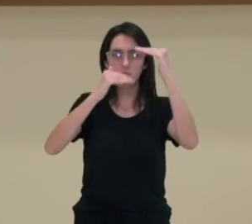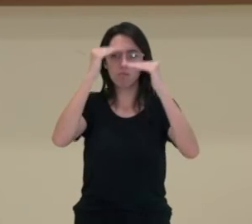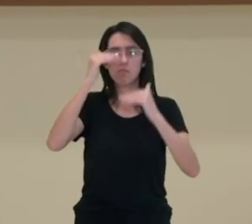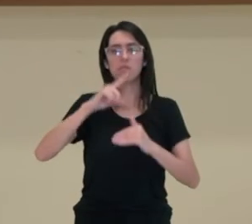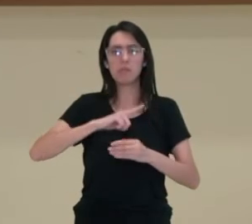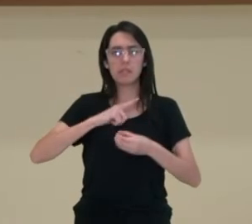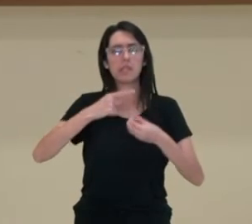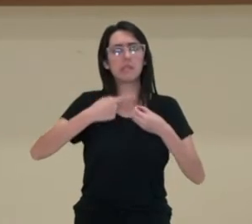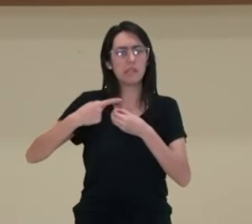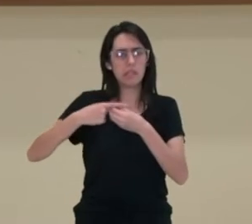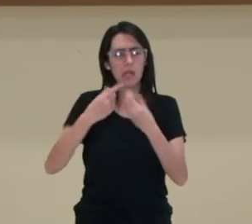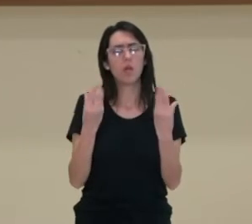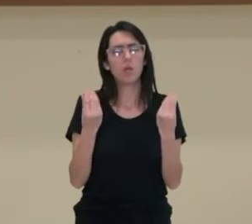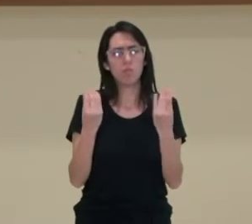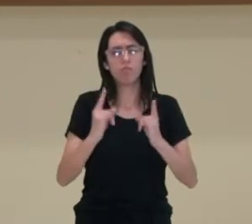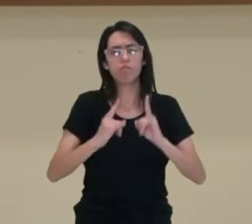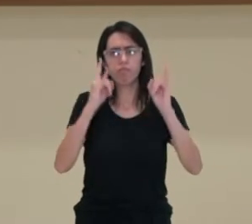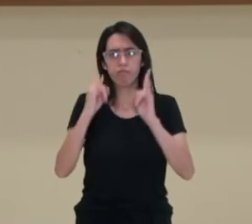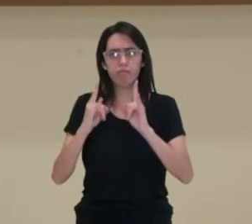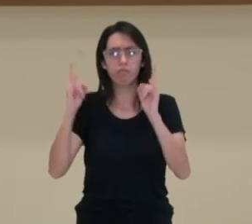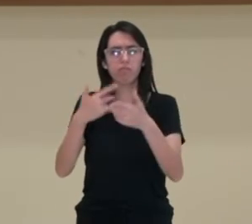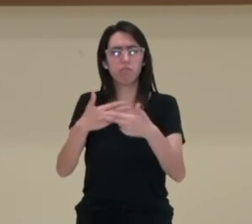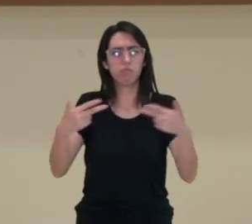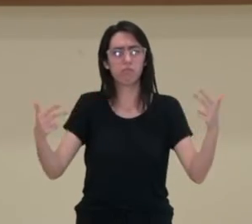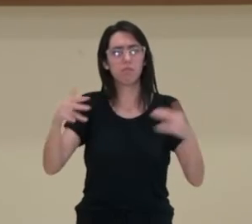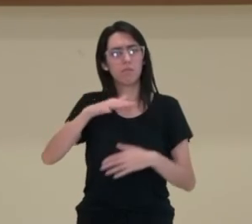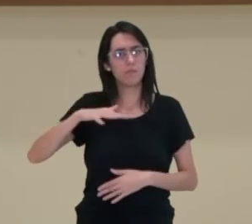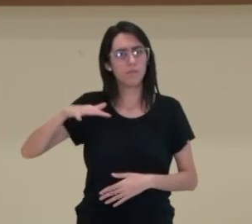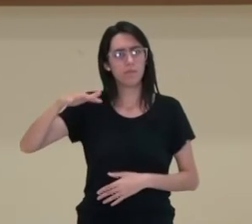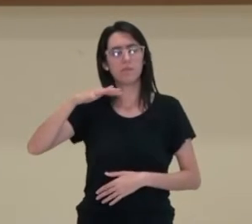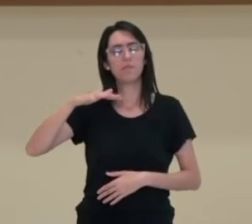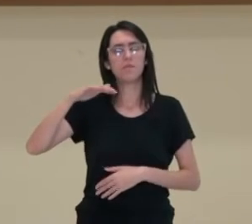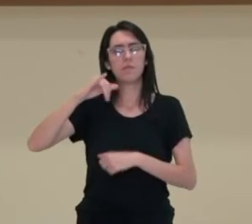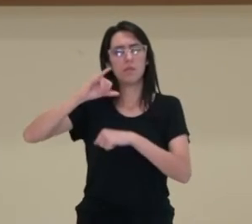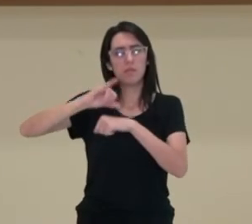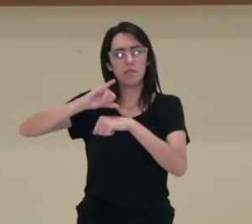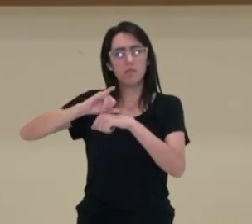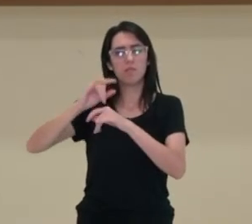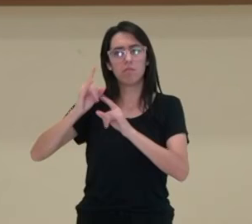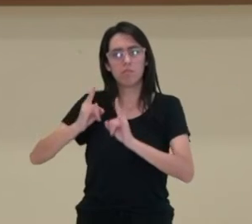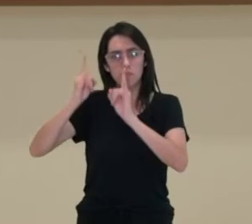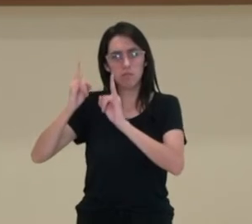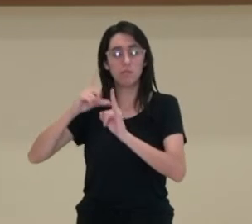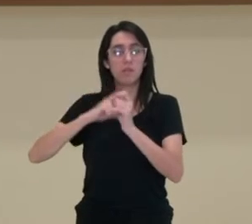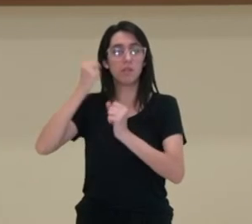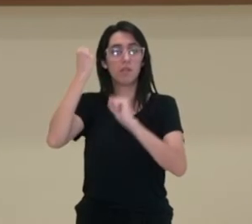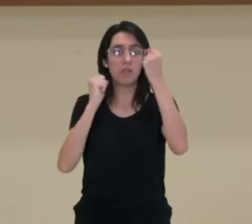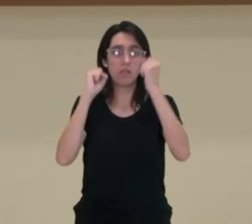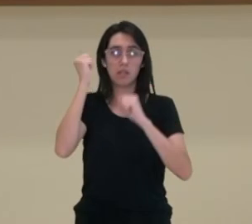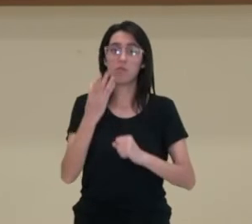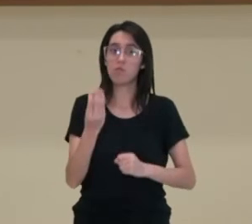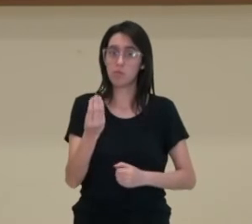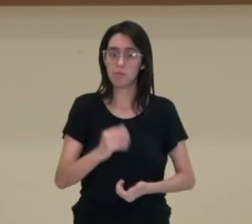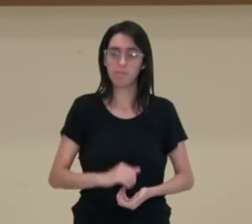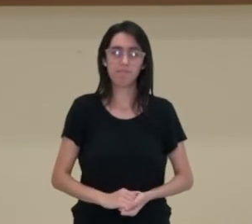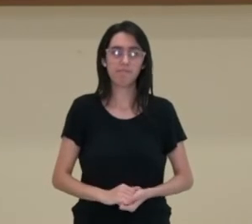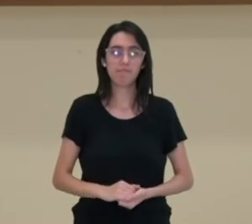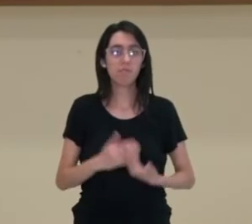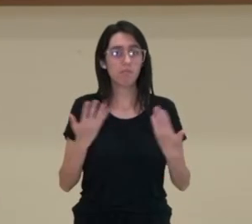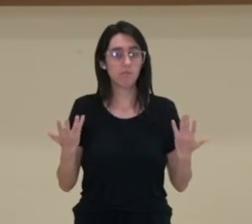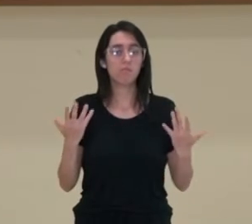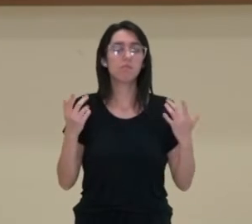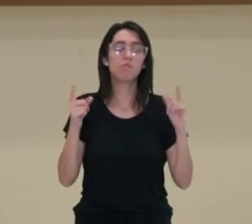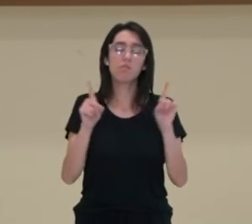cidades, uma grande concentração no meio urbano, para alimentar as indústrias que ali se localizam. Dessas atividades,